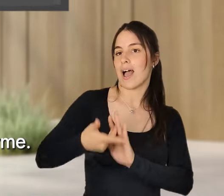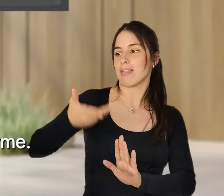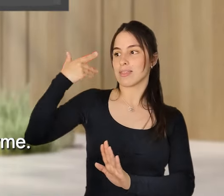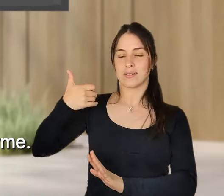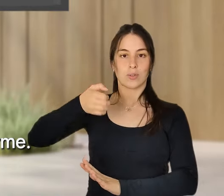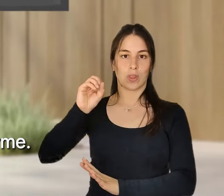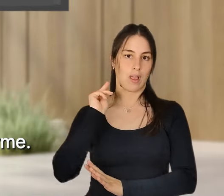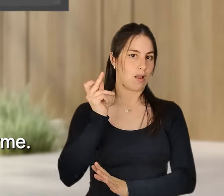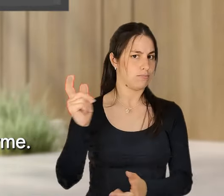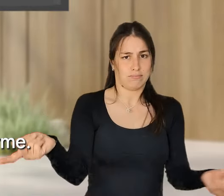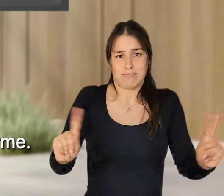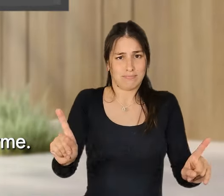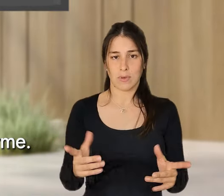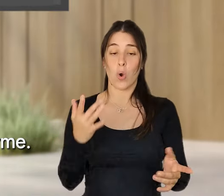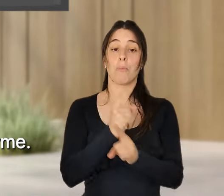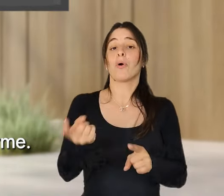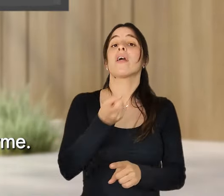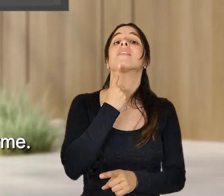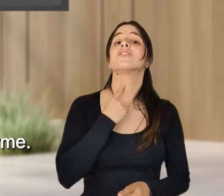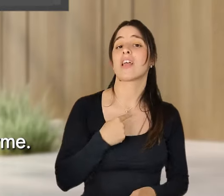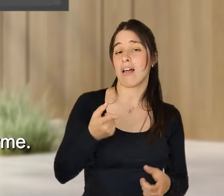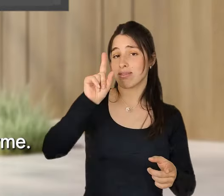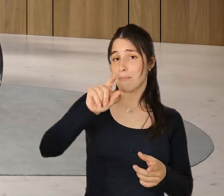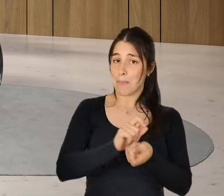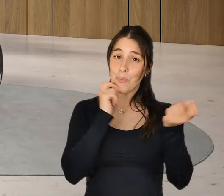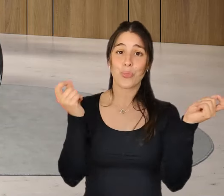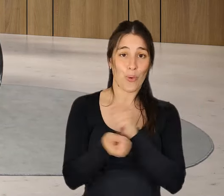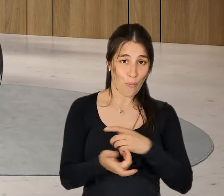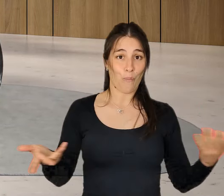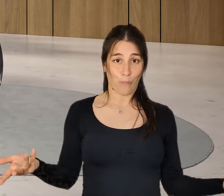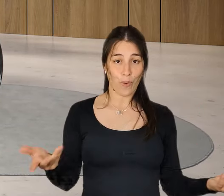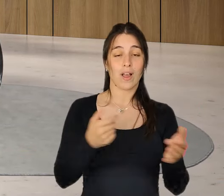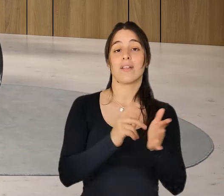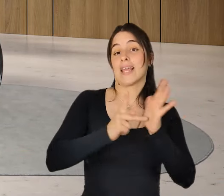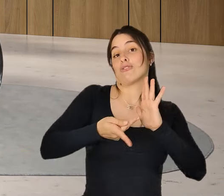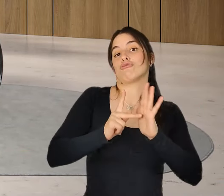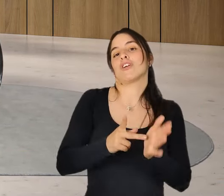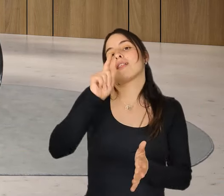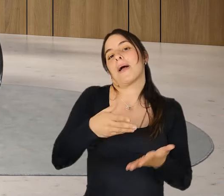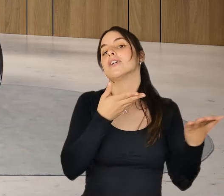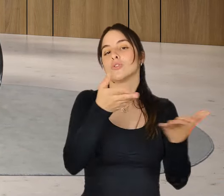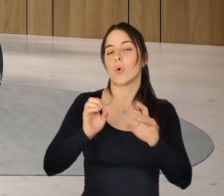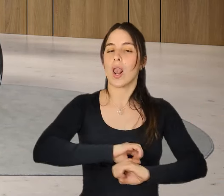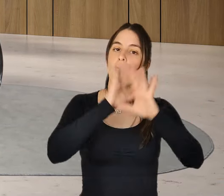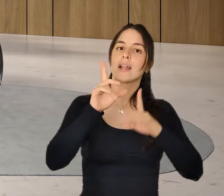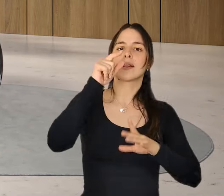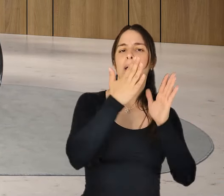uma velocidade enorme, com o digital, a tecnologia tem um papel enorme. Também mesmo da parte demográfica,